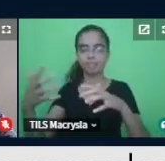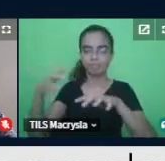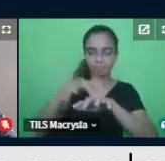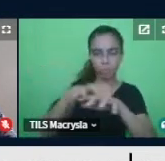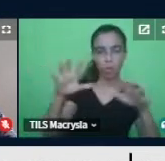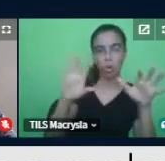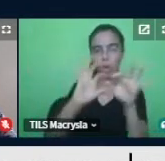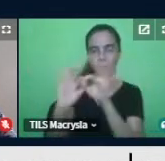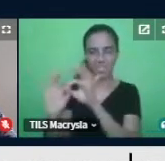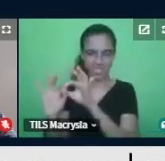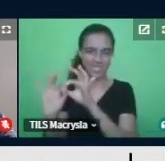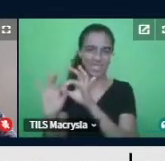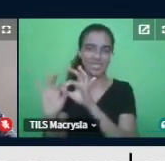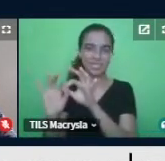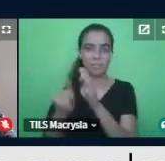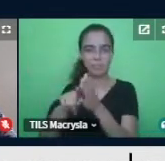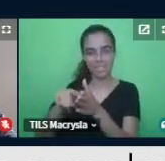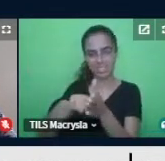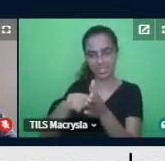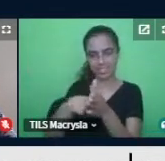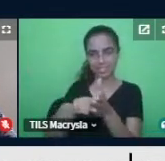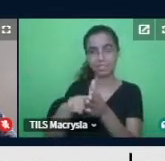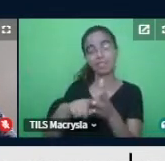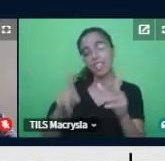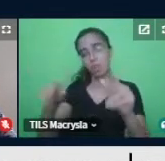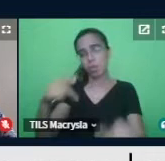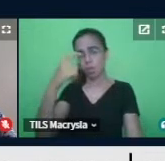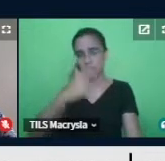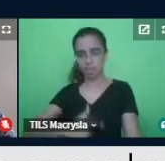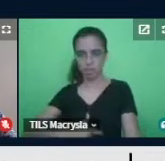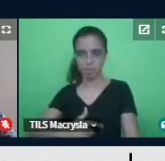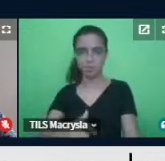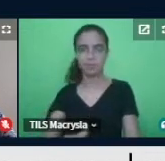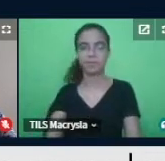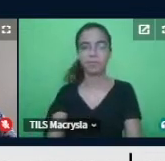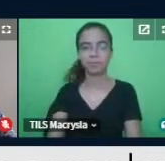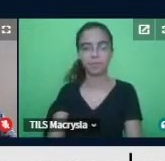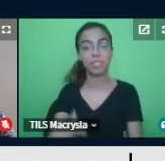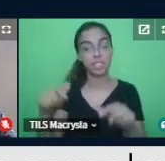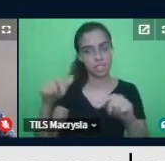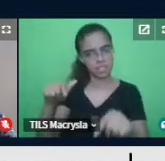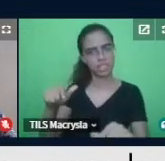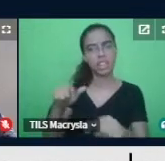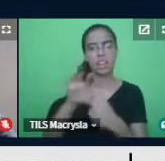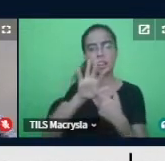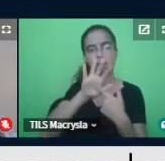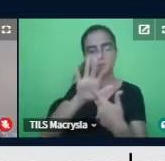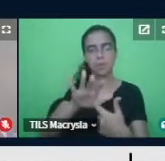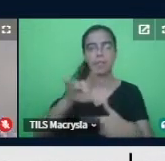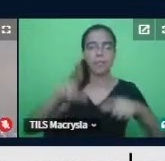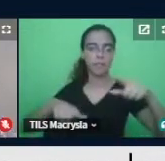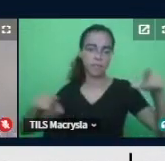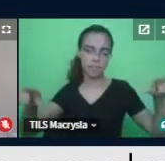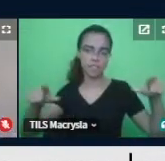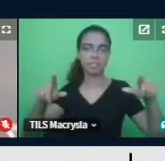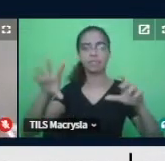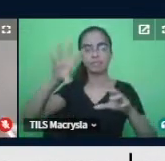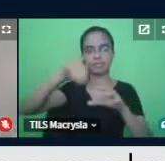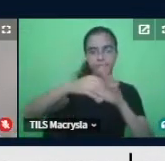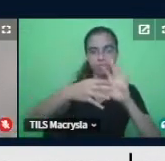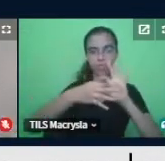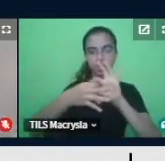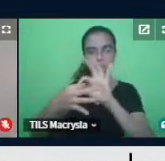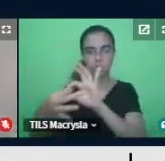parte desse contexto de pesquisa. Aqui, nós apresentamos as variáveis contextuais utilizando a figura dos